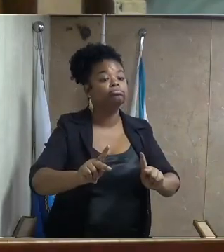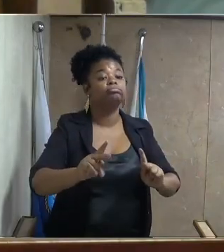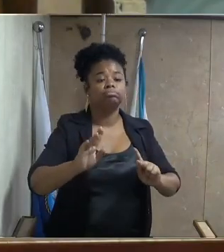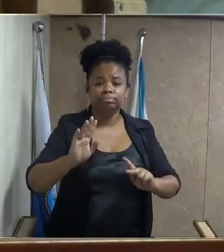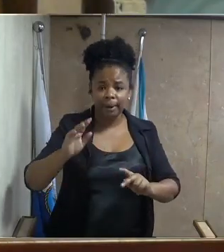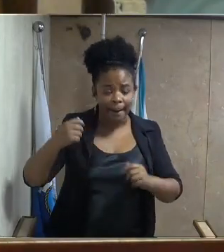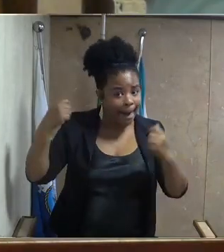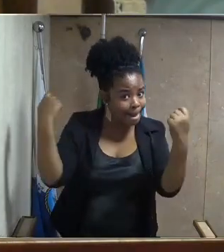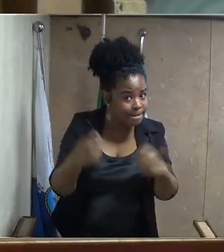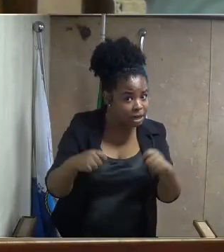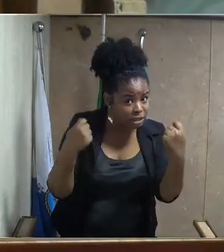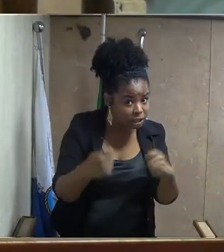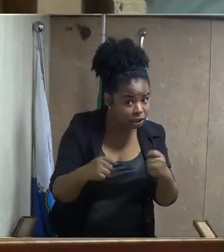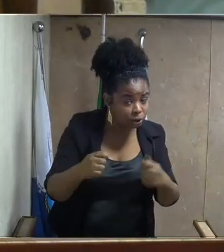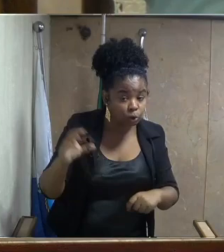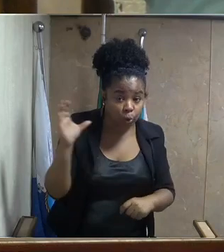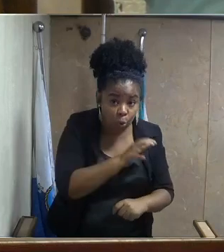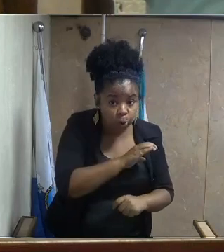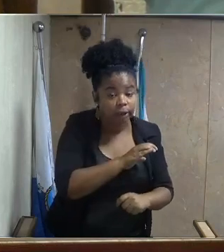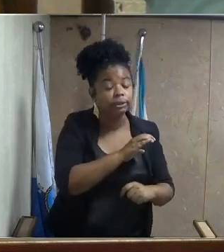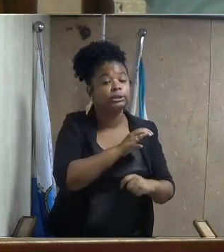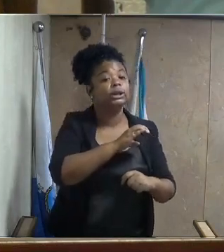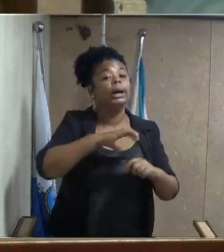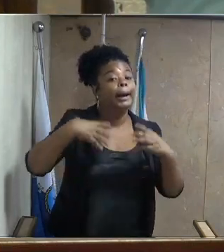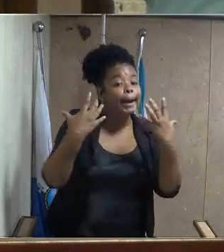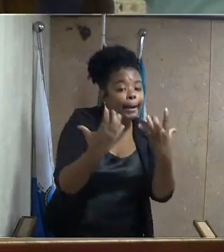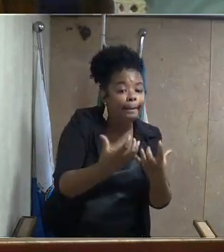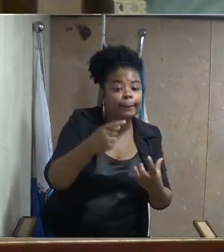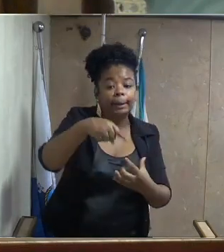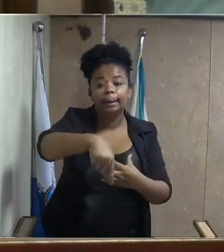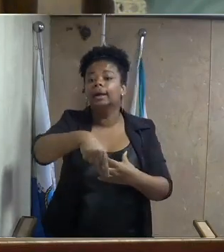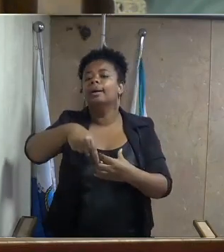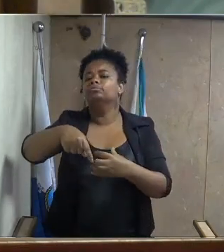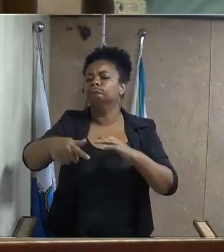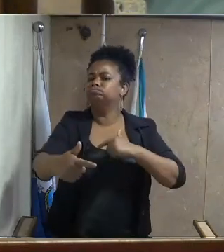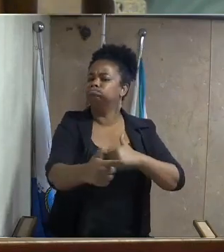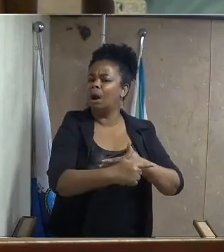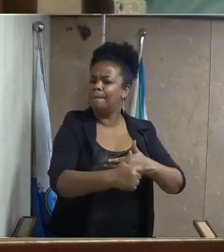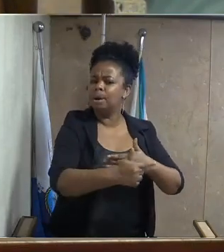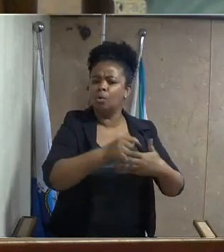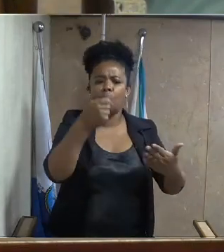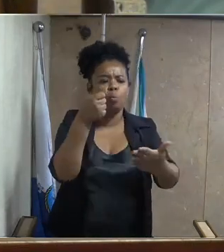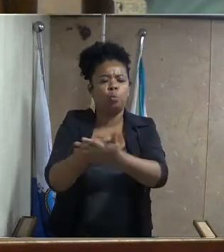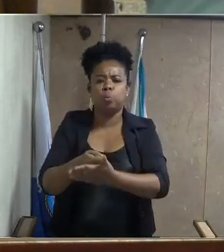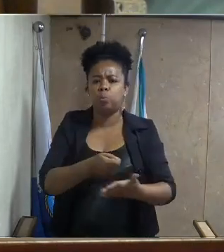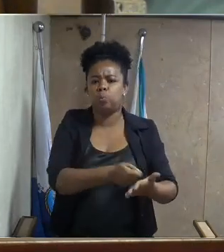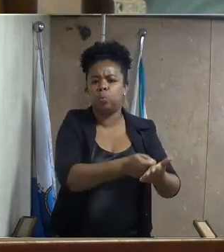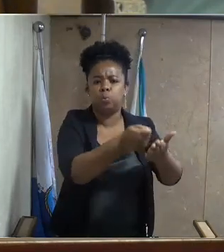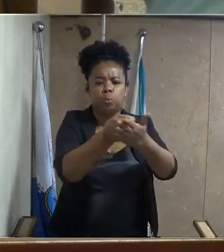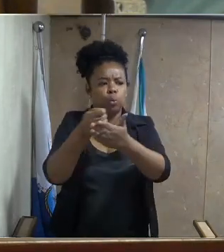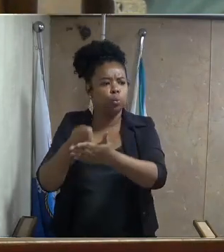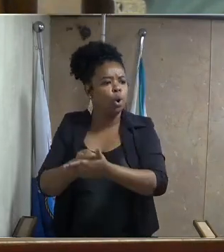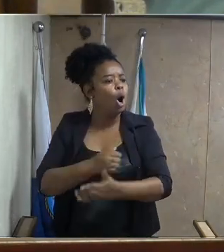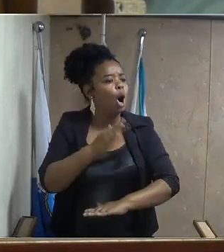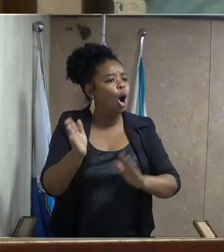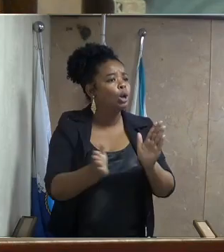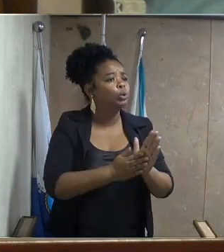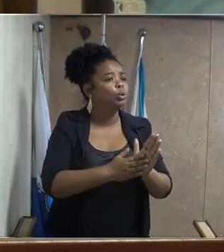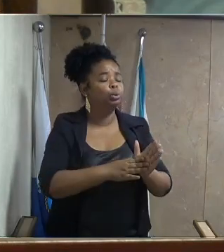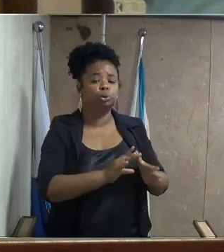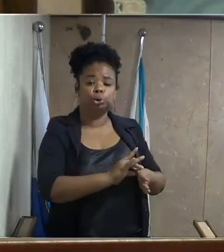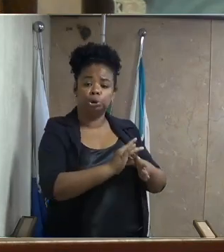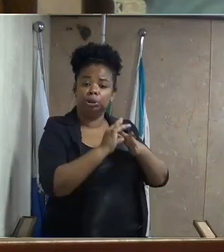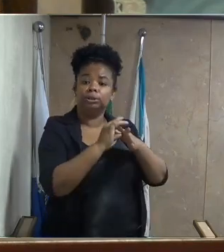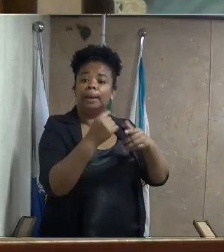E a Câmara Municipal está fazendo o seu papel de cobrar os seus representantes que eles prestem um